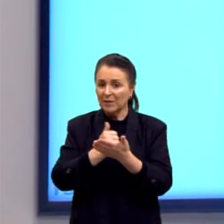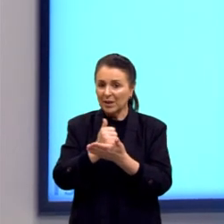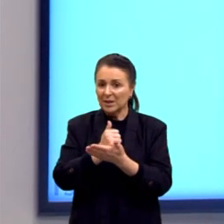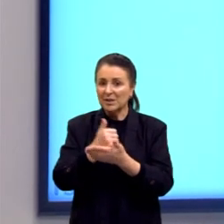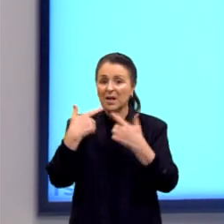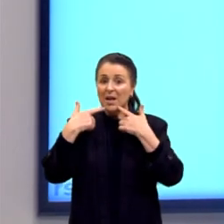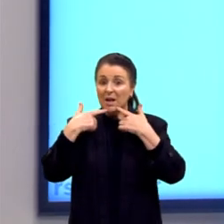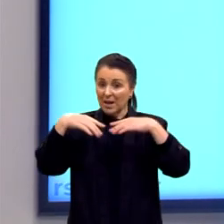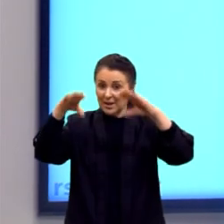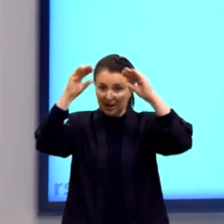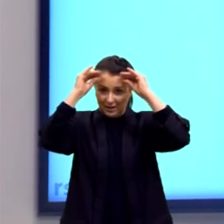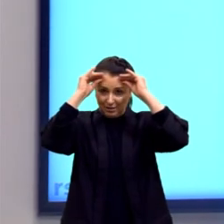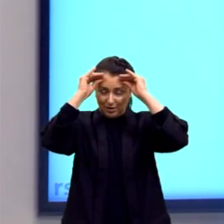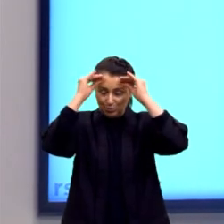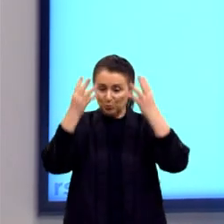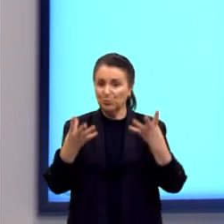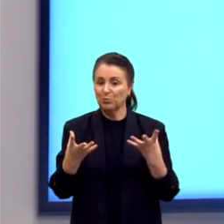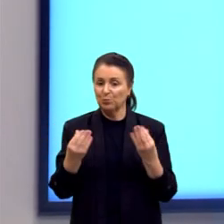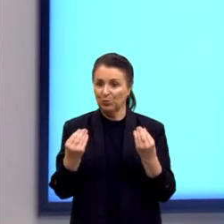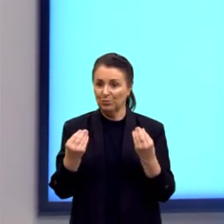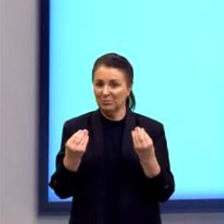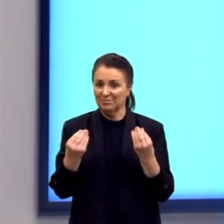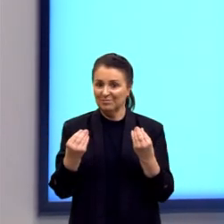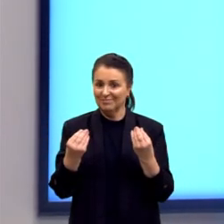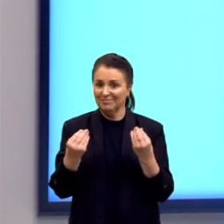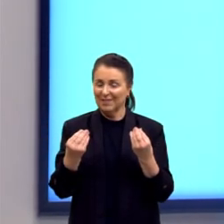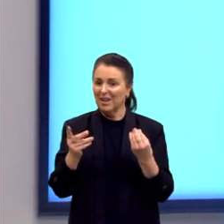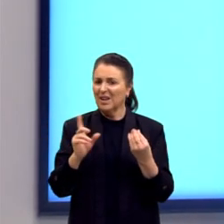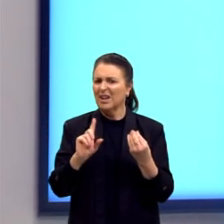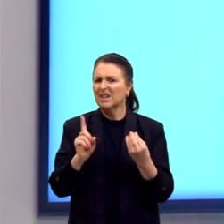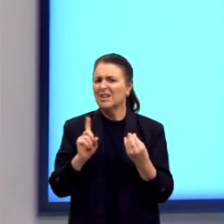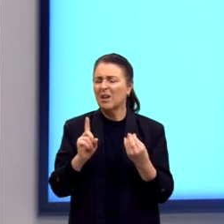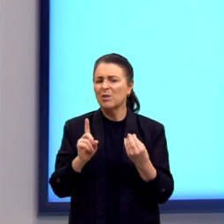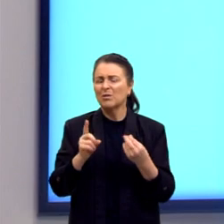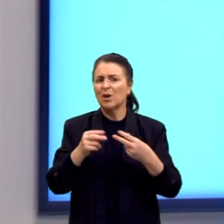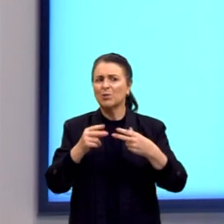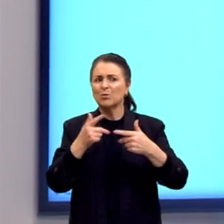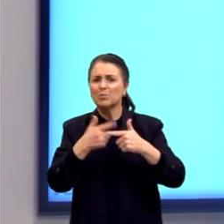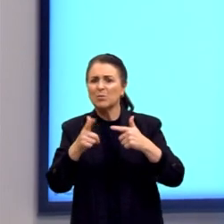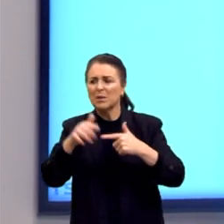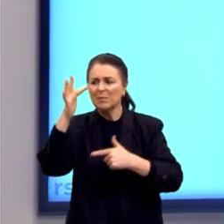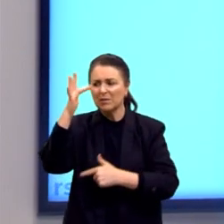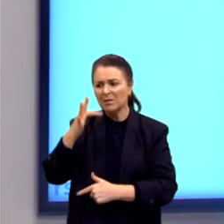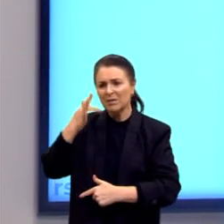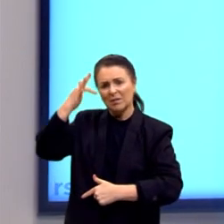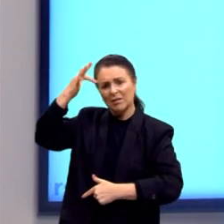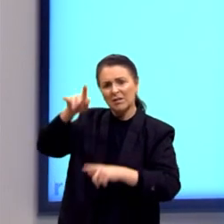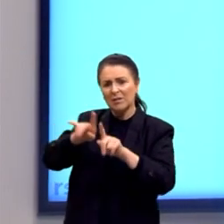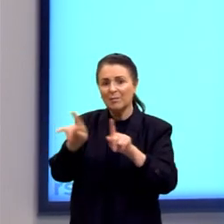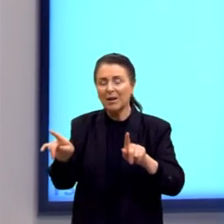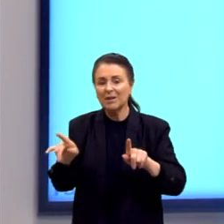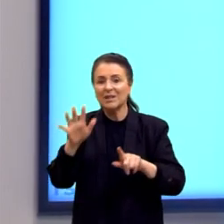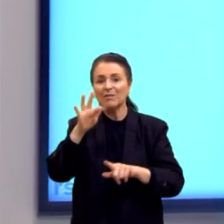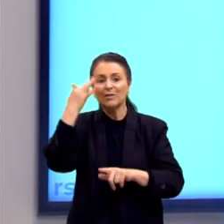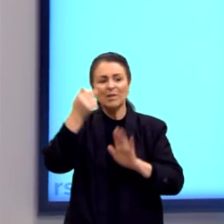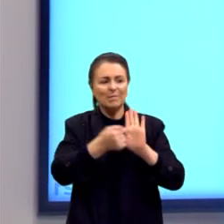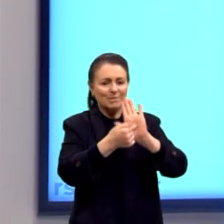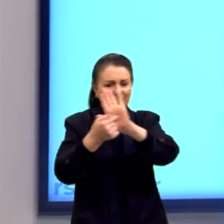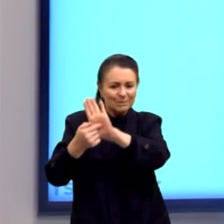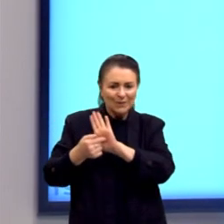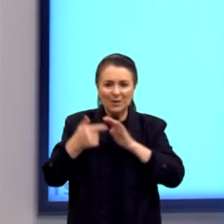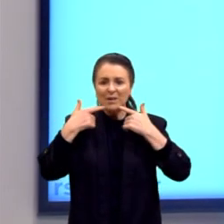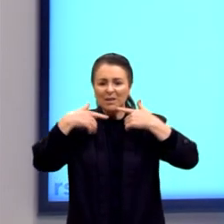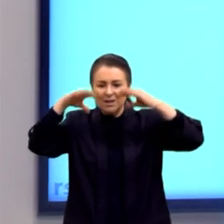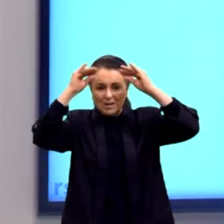da linguagem. Não mais tanto nos problemas filosóficos, mas como a filosofia expressa a sua linguagem,